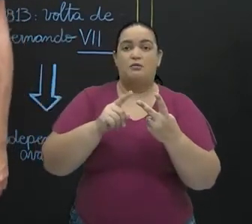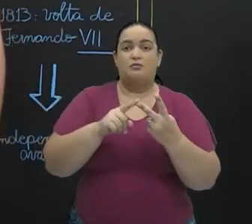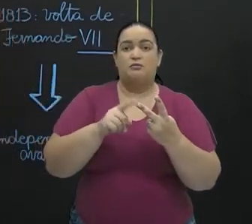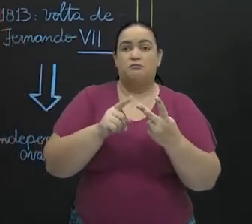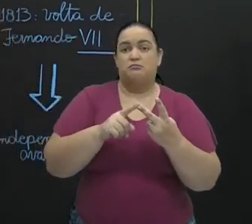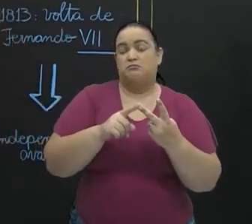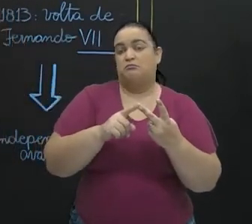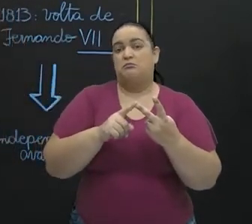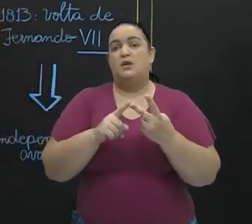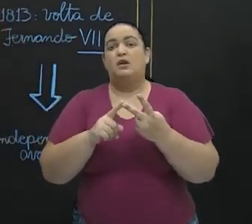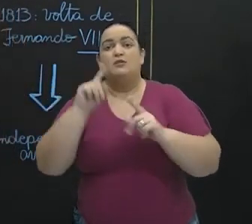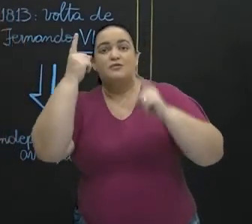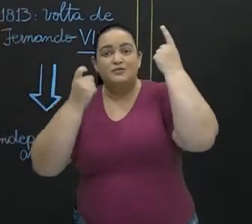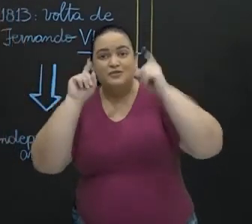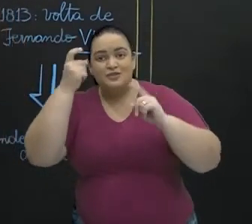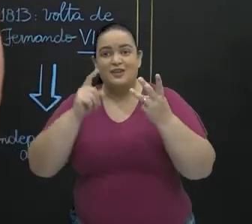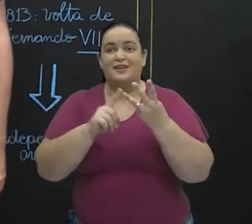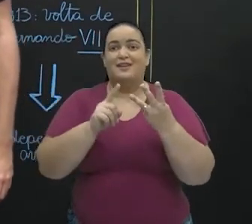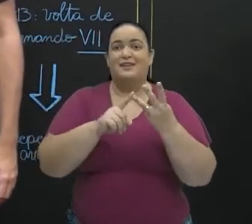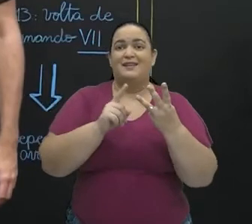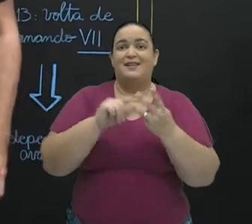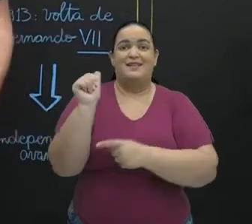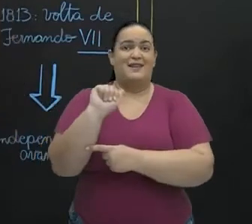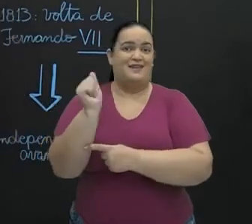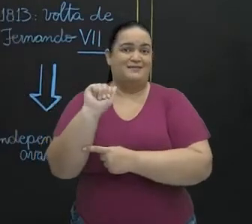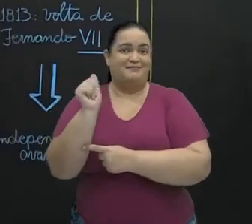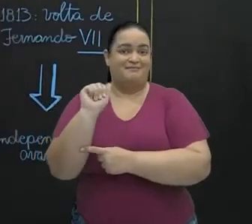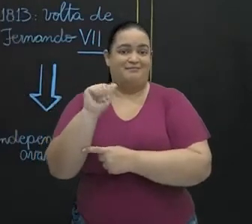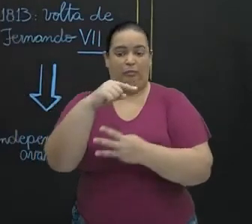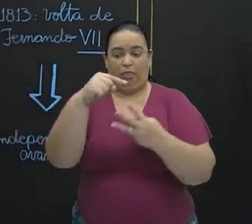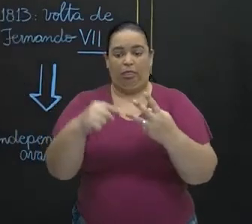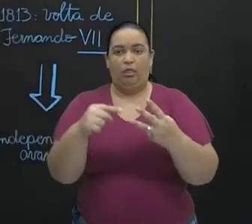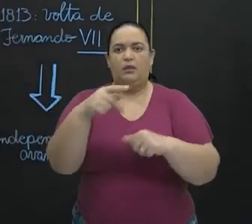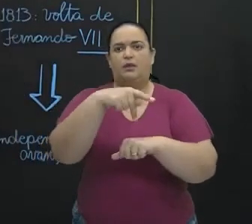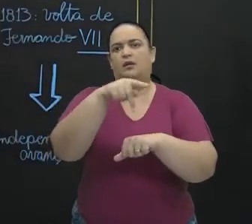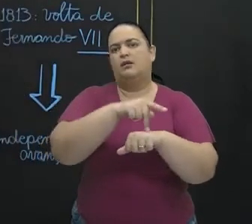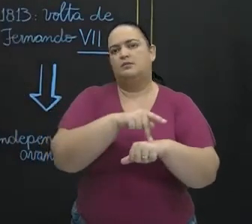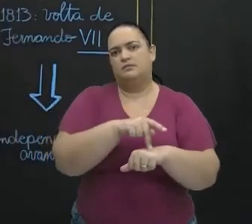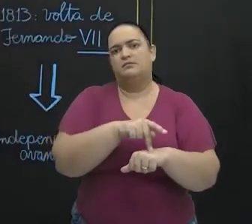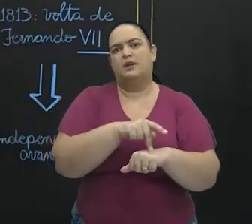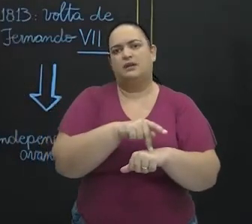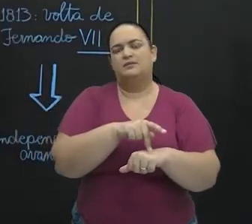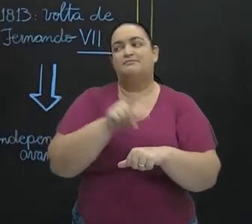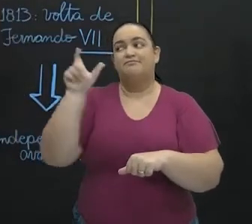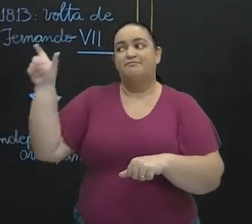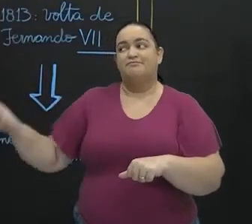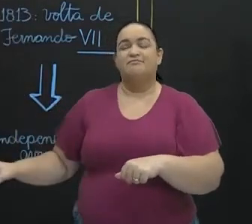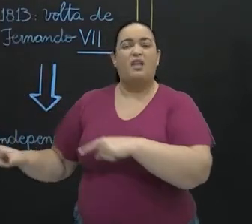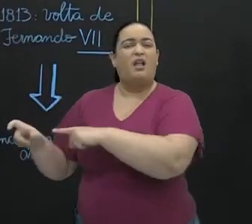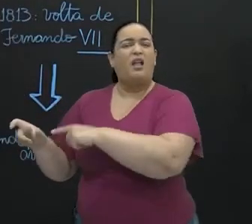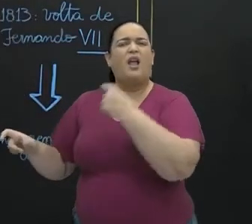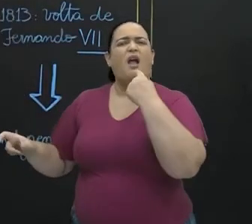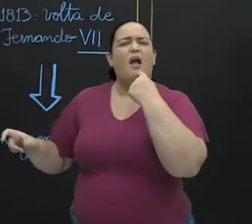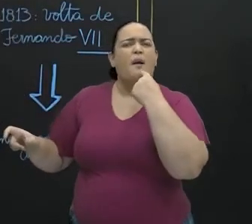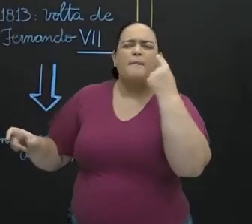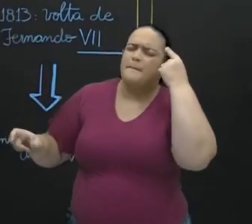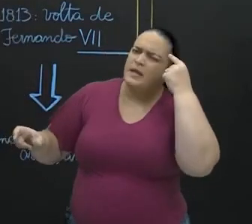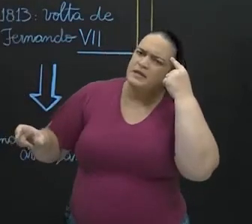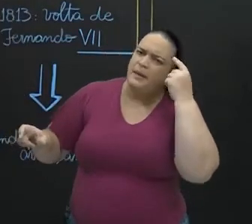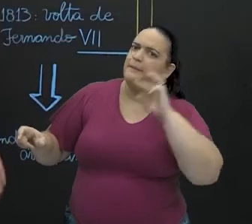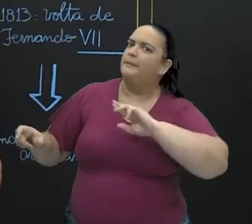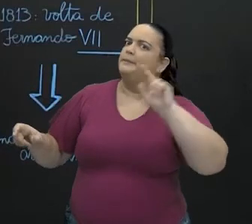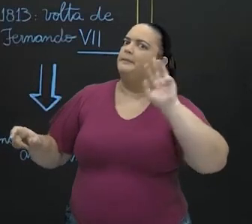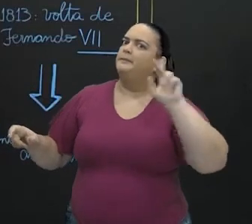Prata, que se tornaria a Argentina. O grande diferencial das ideias de San Martín, além de defender também a separação da